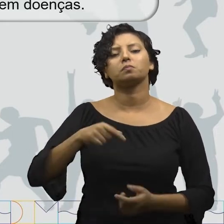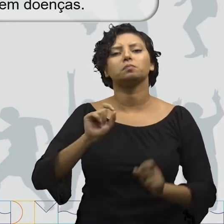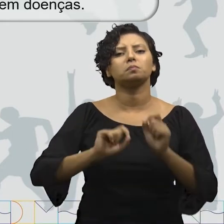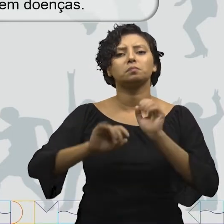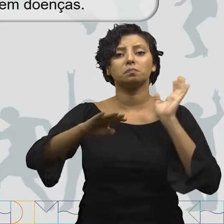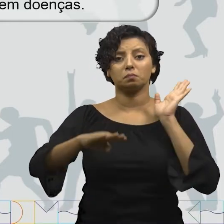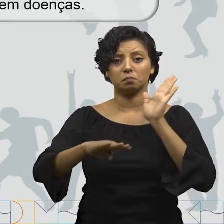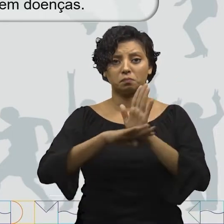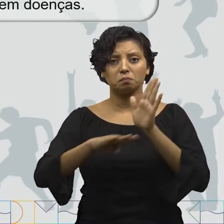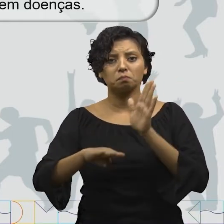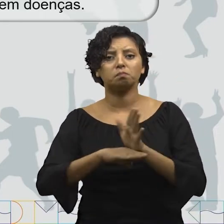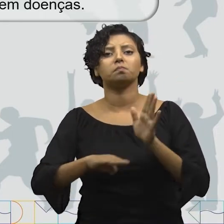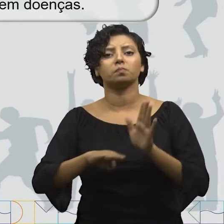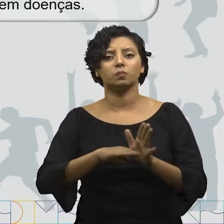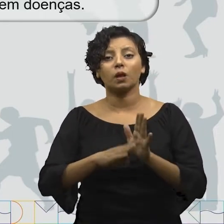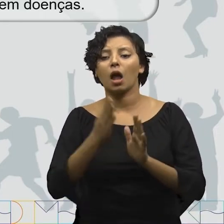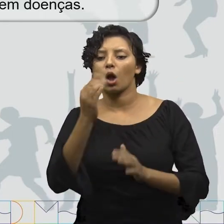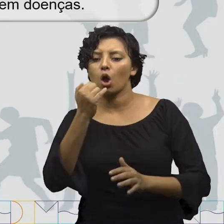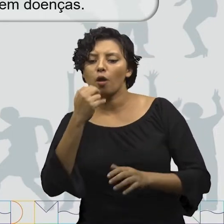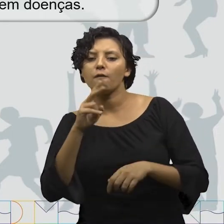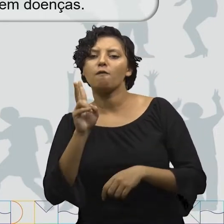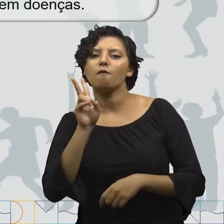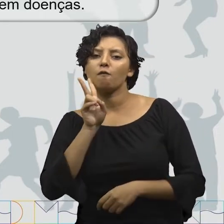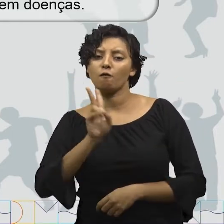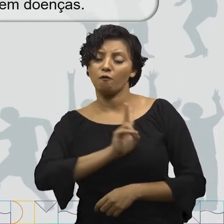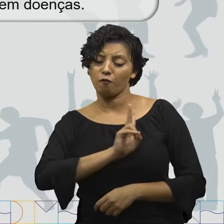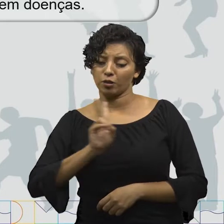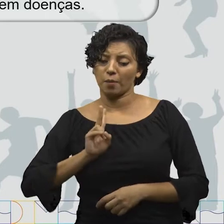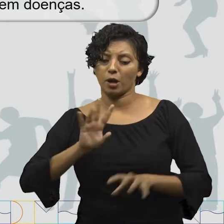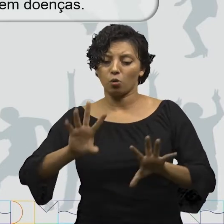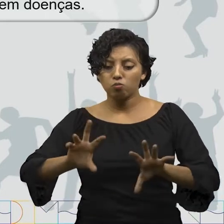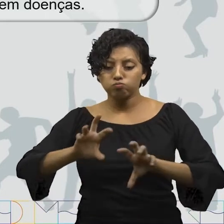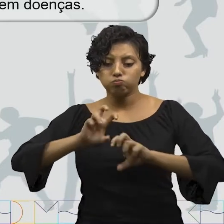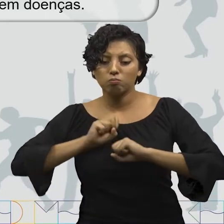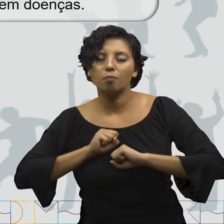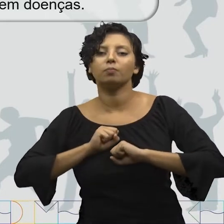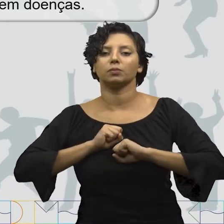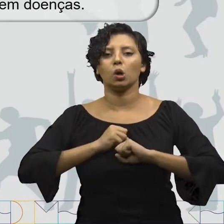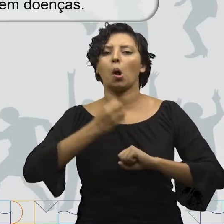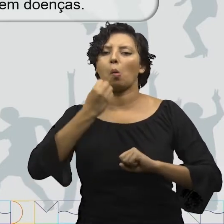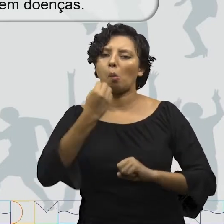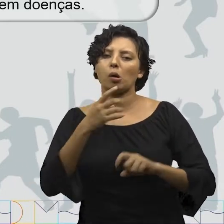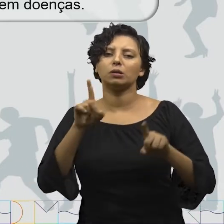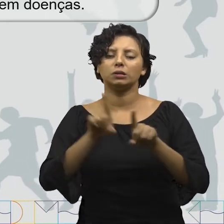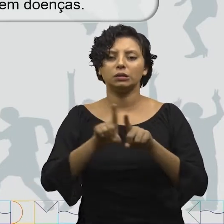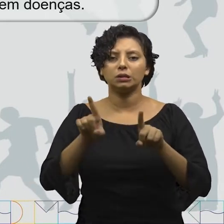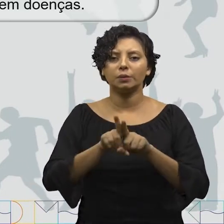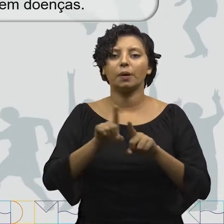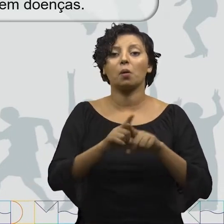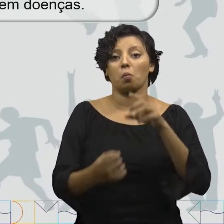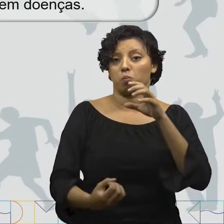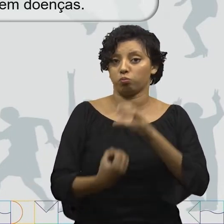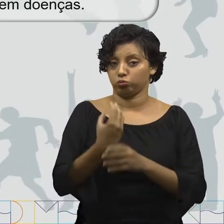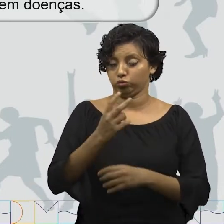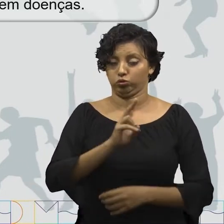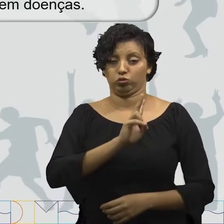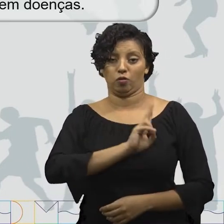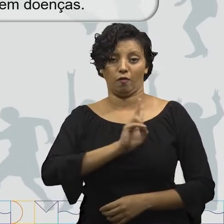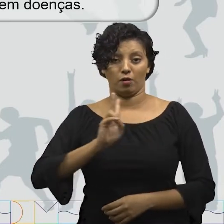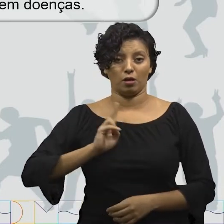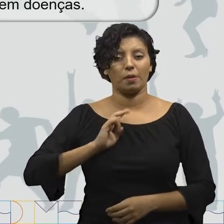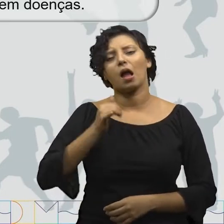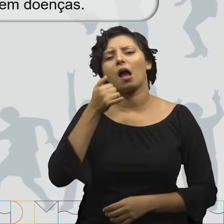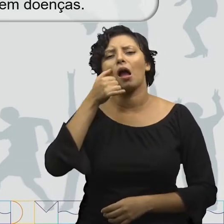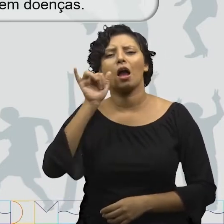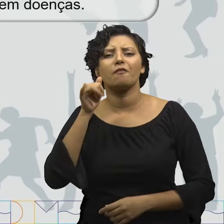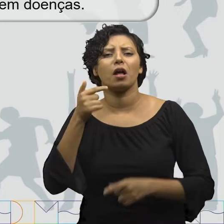garantir o bom funcionamento do intestino, Auxiliando na absorção de nutrientes, Produção de vitamina e evitando o aumento